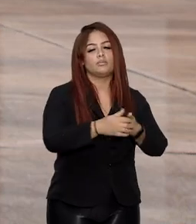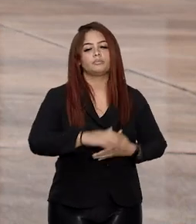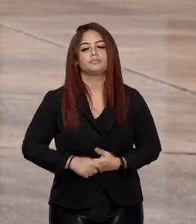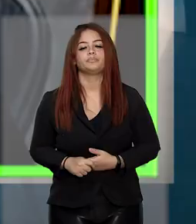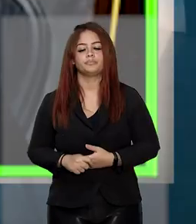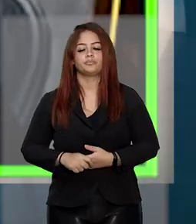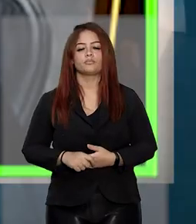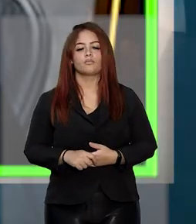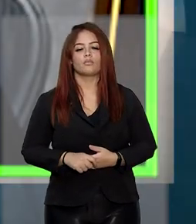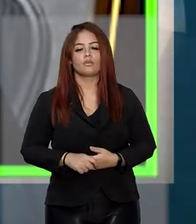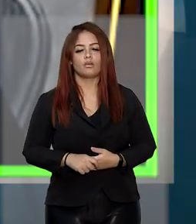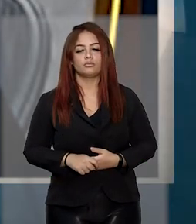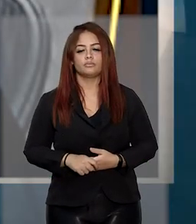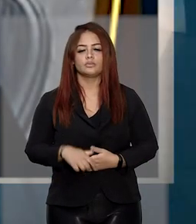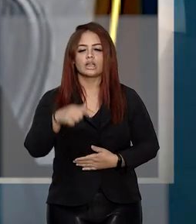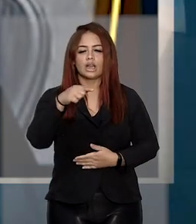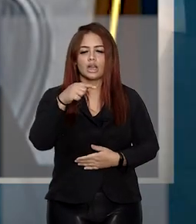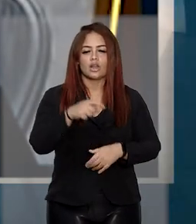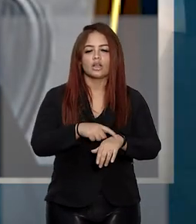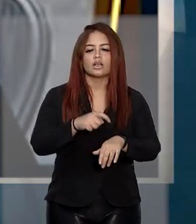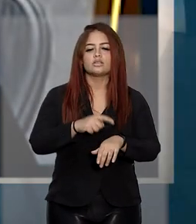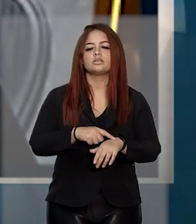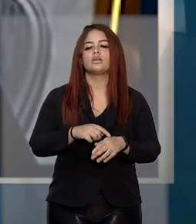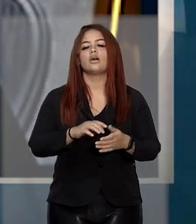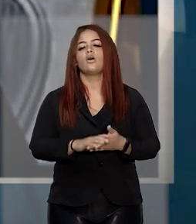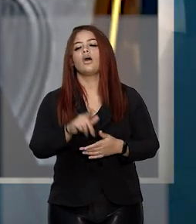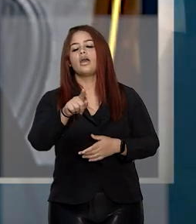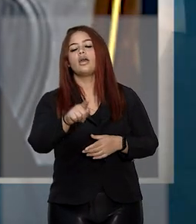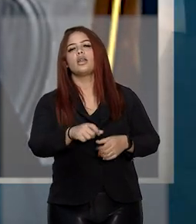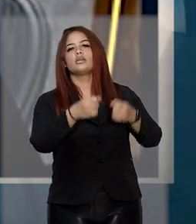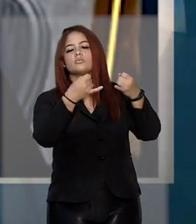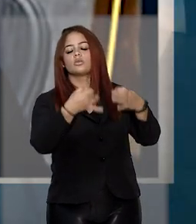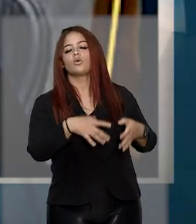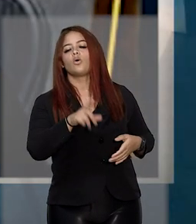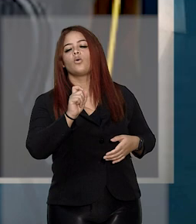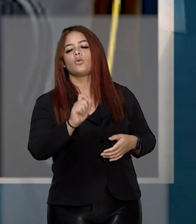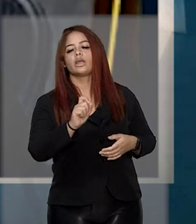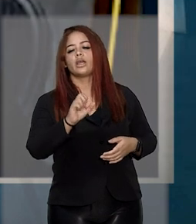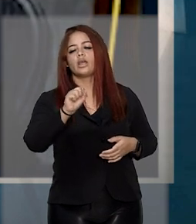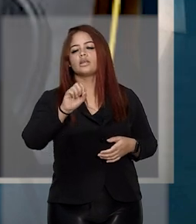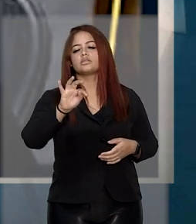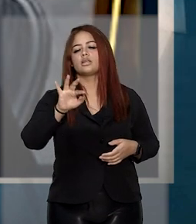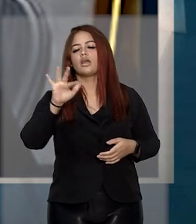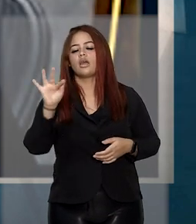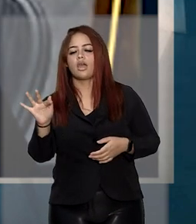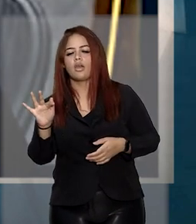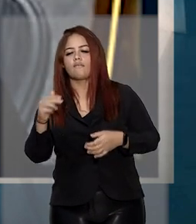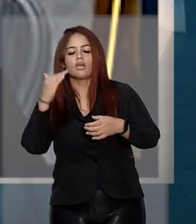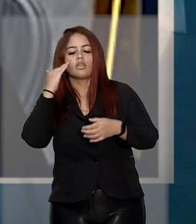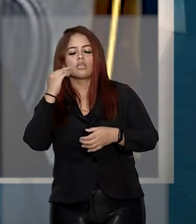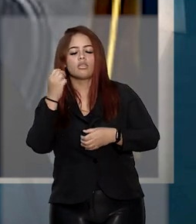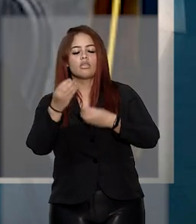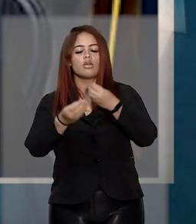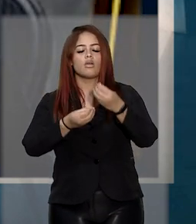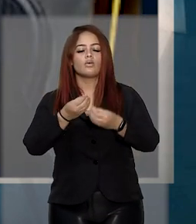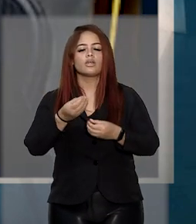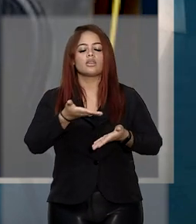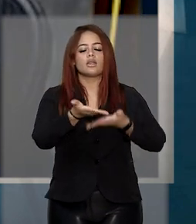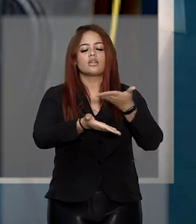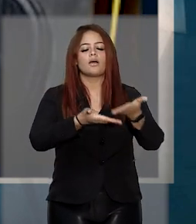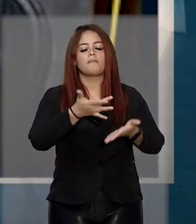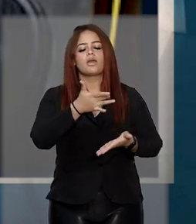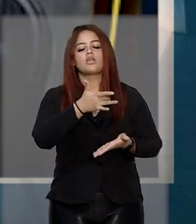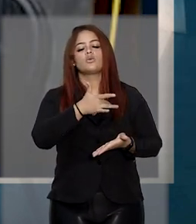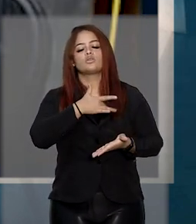financeiro. Na ocasião, acrescentou à relatora, o STF entendeu que o tratamento médico adequado aos